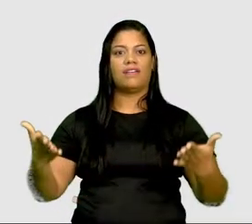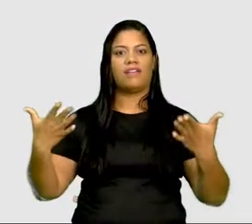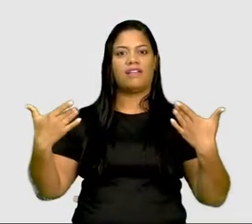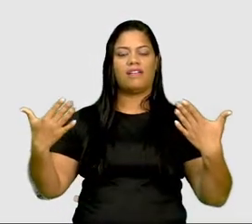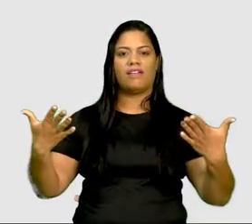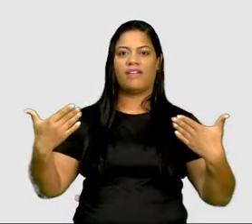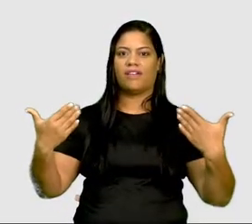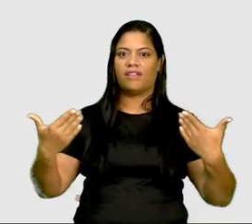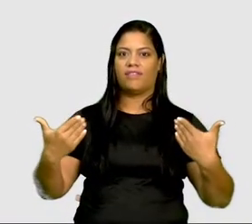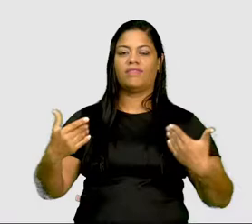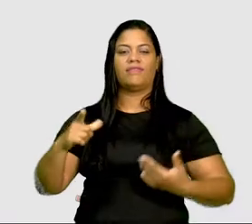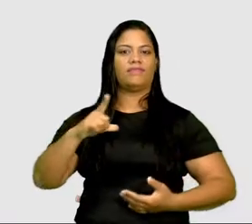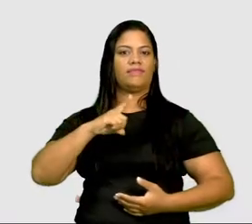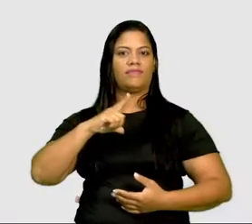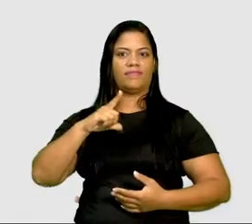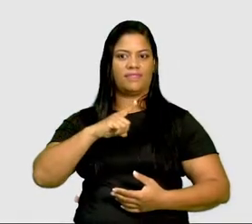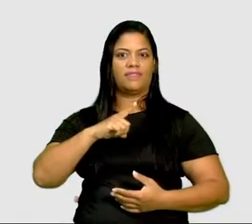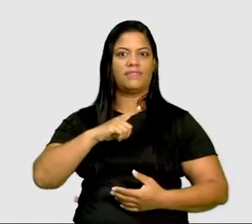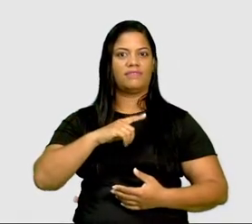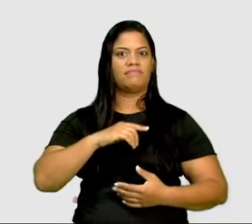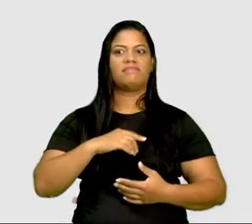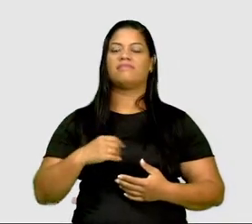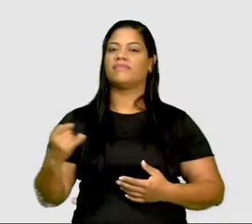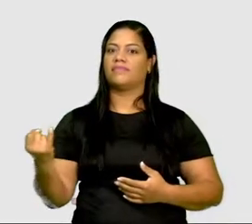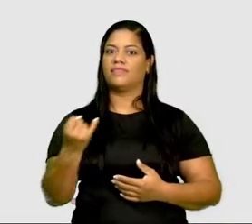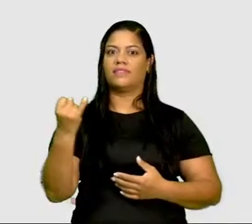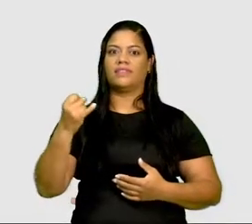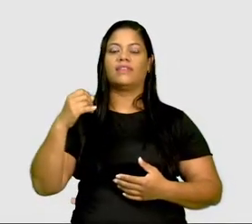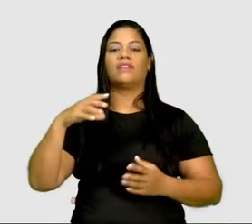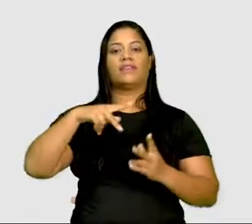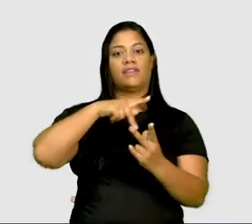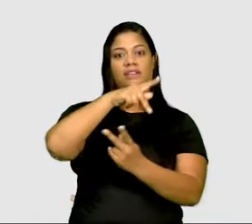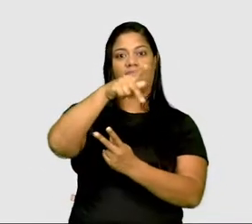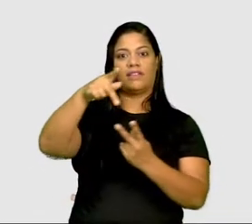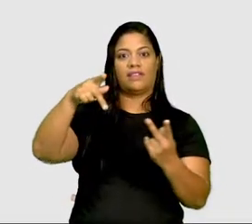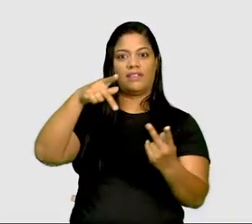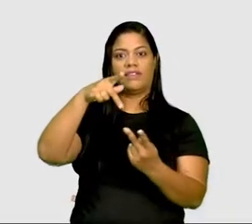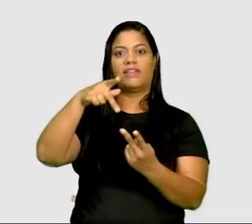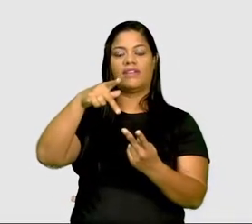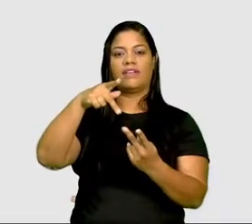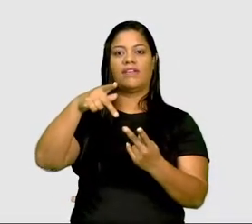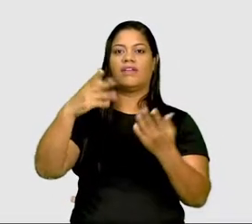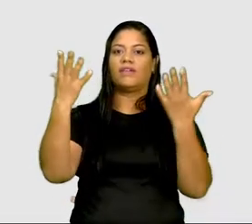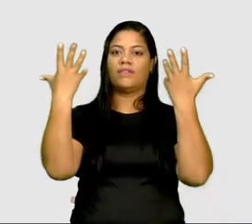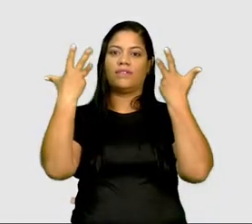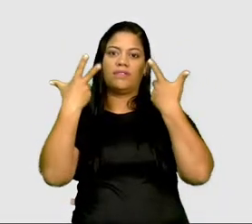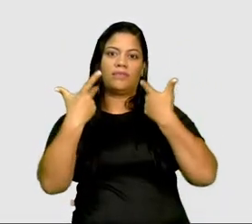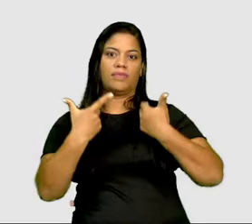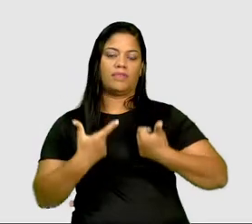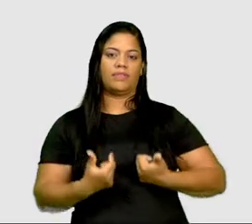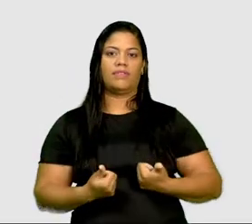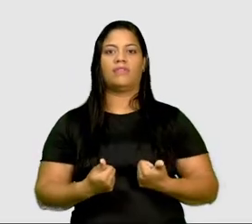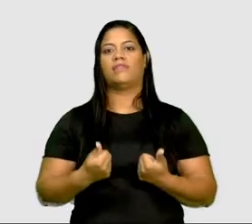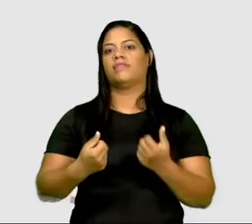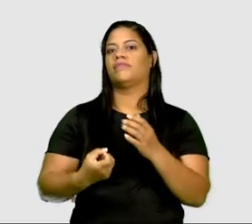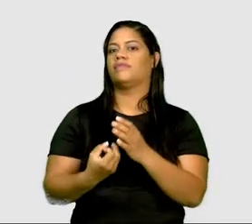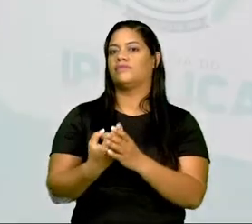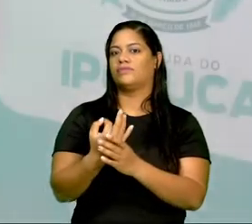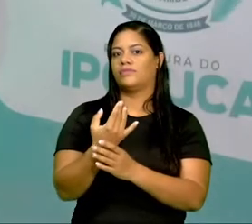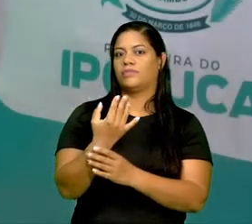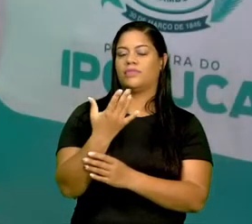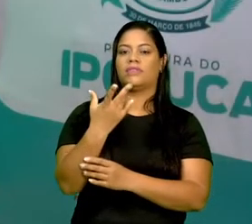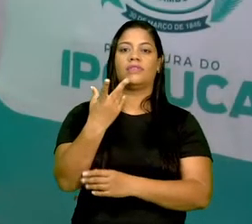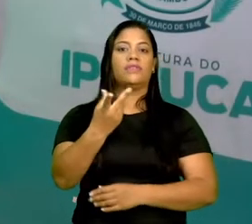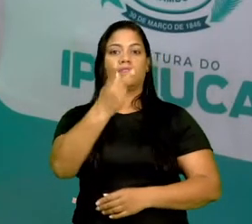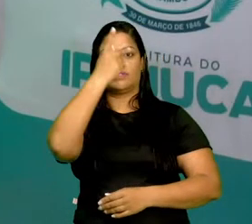O ele que mantém a terra e os animais, as plantas,